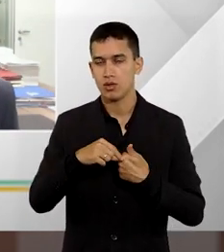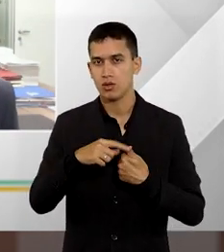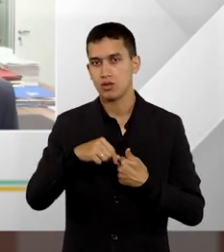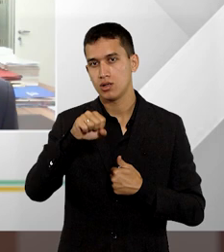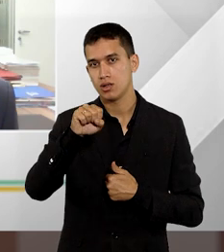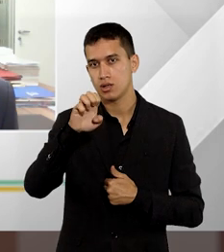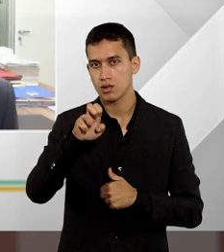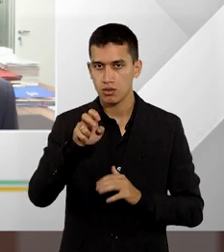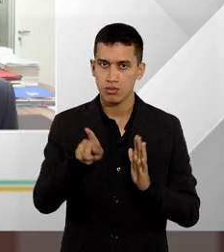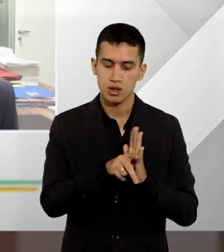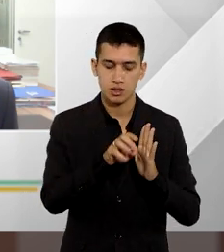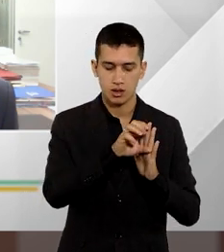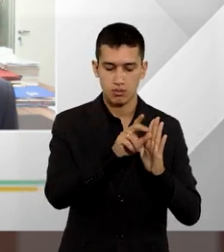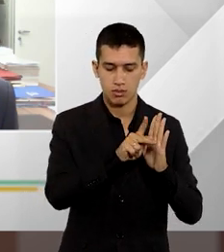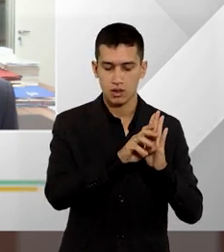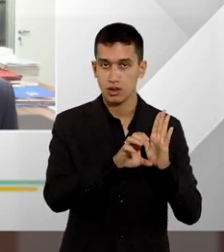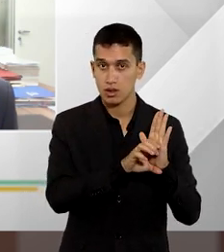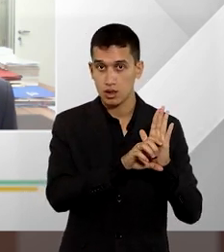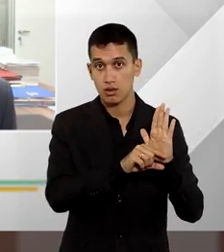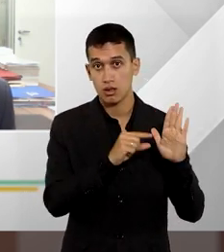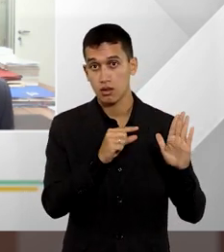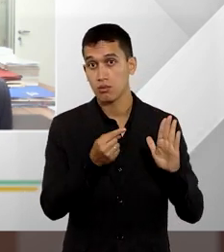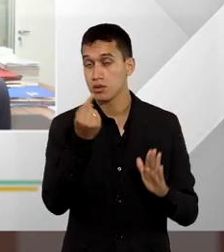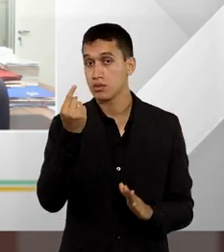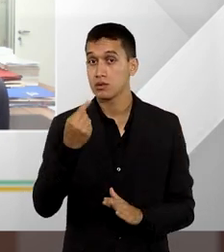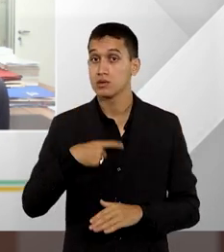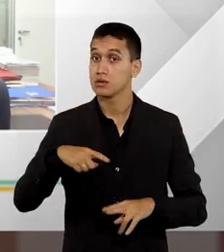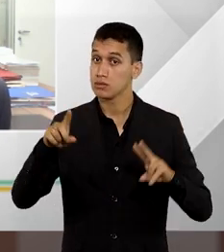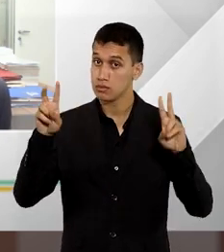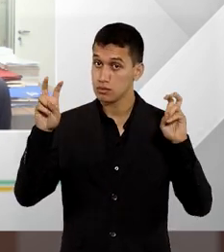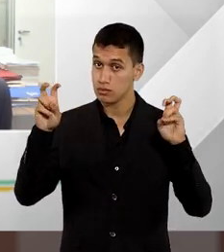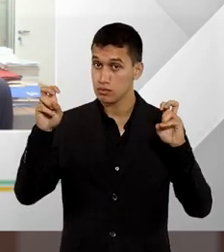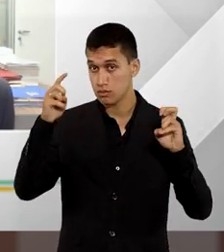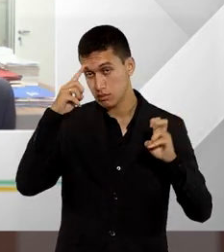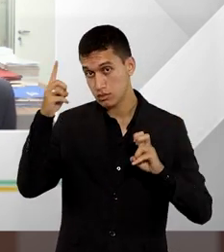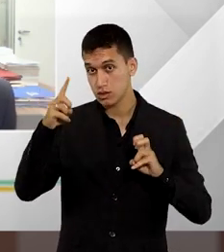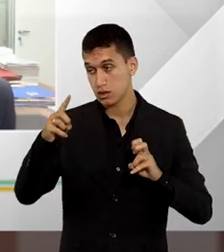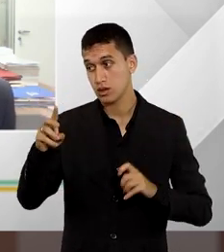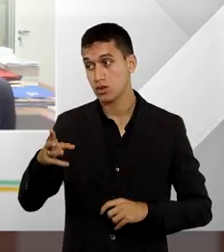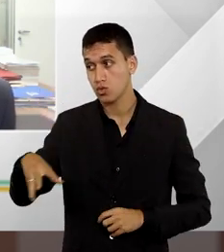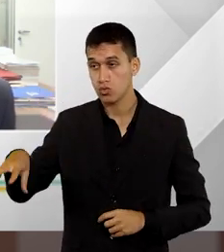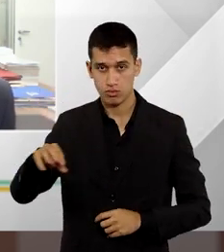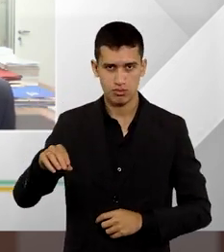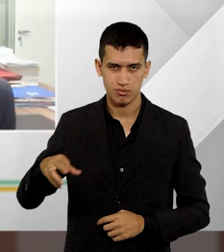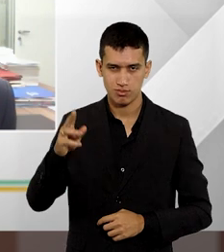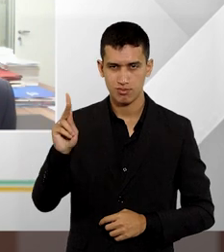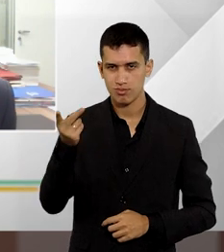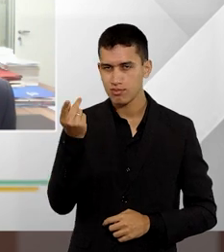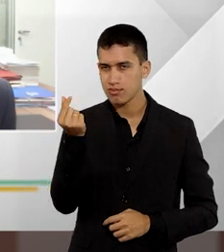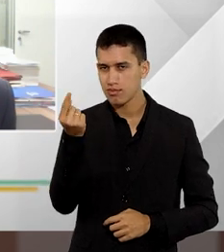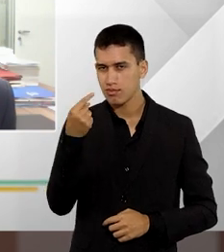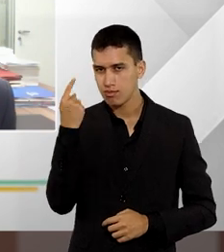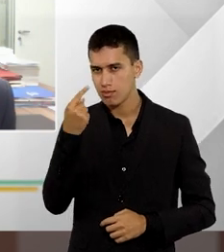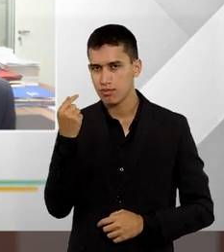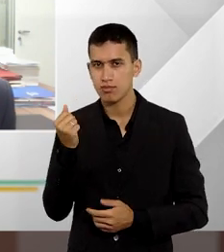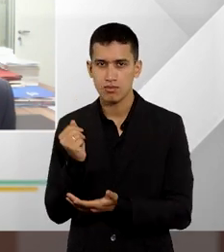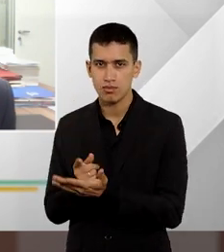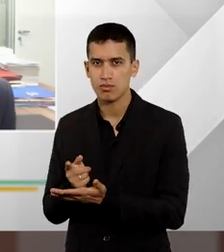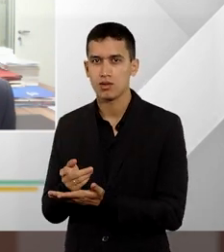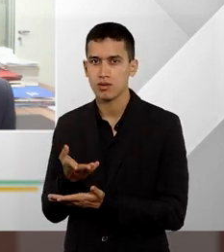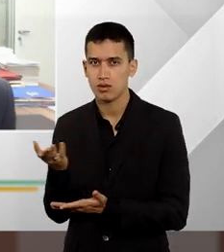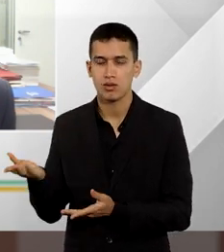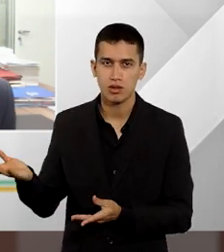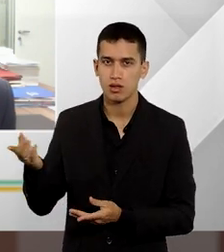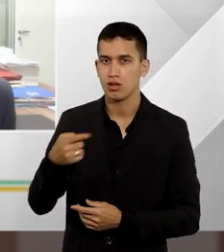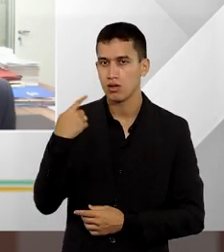do CPC, parágrafo 1º, temos que, abre aspas, são devidos honorários advocatícios na reconvenção, no cumprimento de